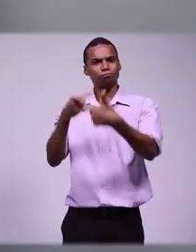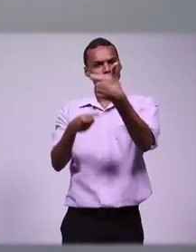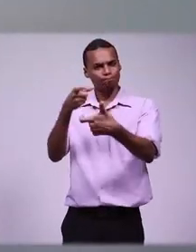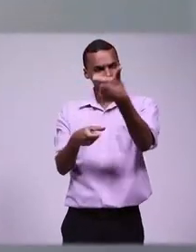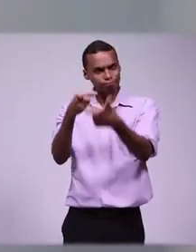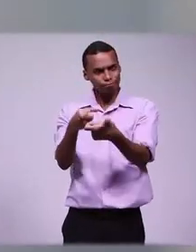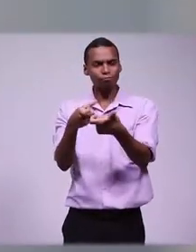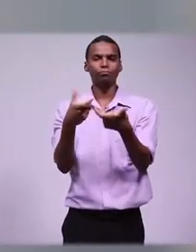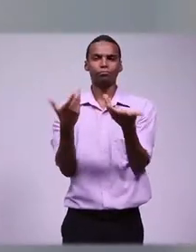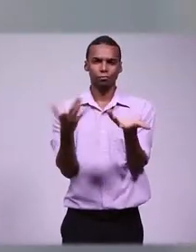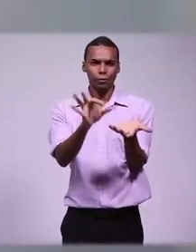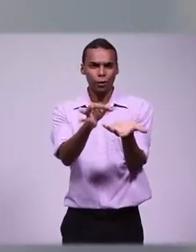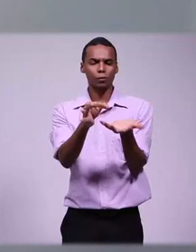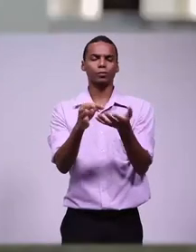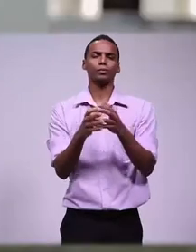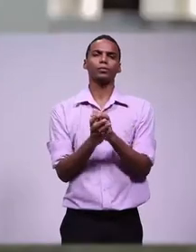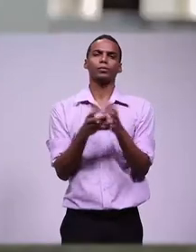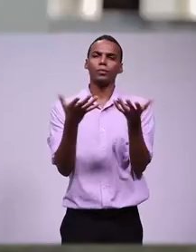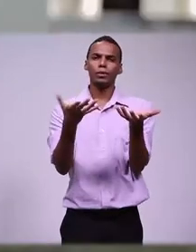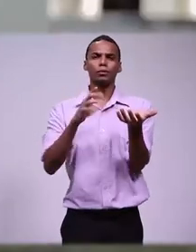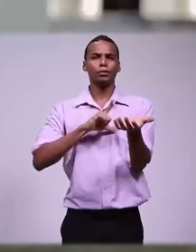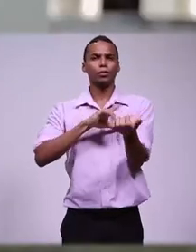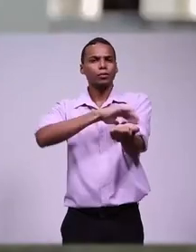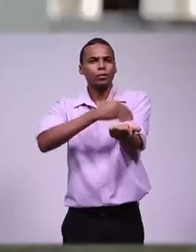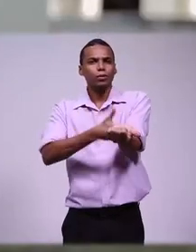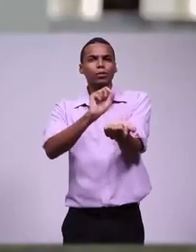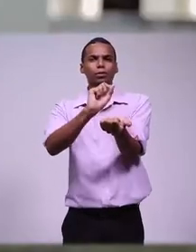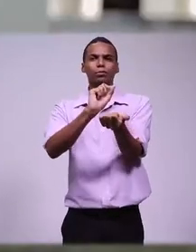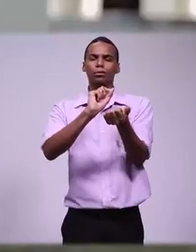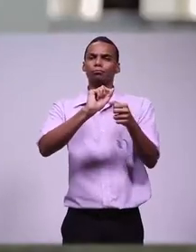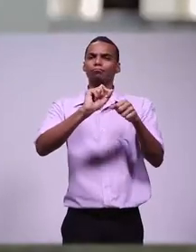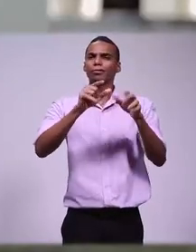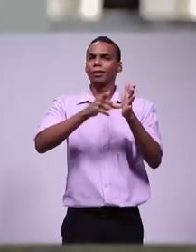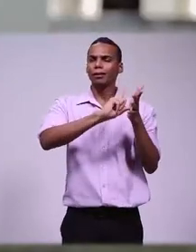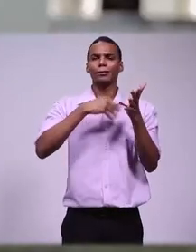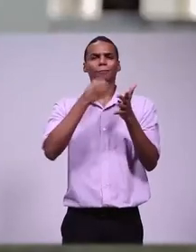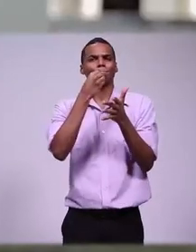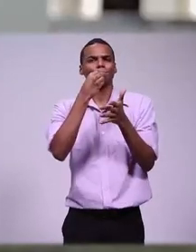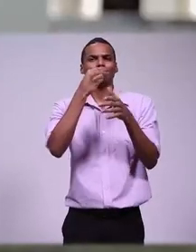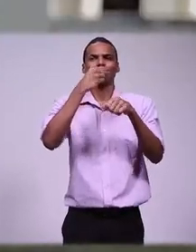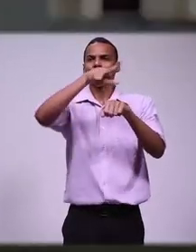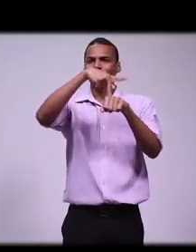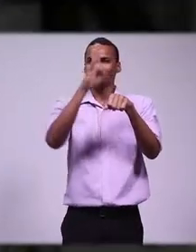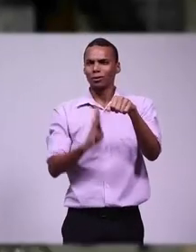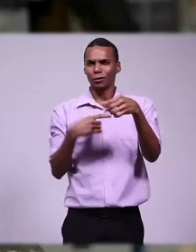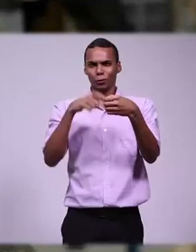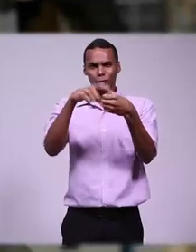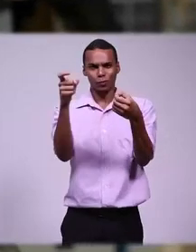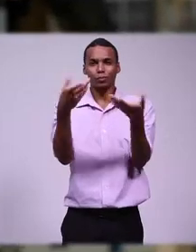consolidar, fortalecer aquele projeto de nação que já vinha se esboçando, né, desde o ano anterior.